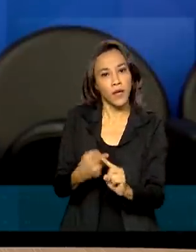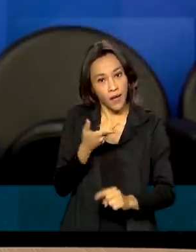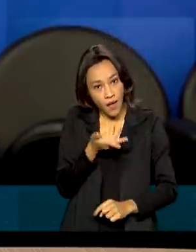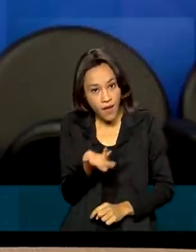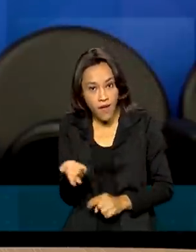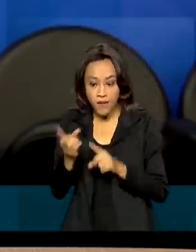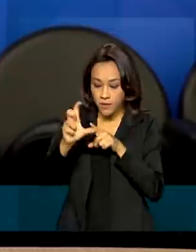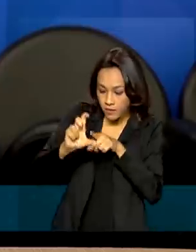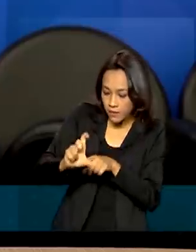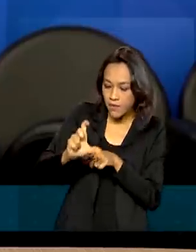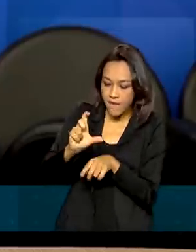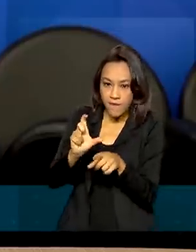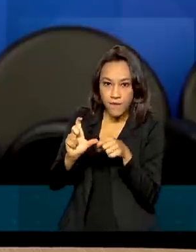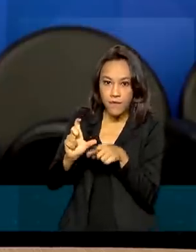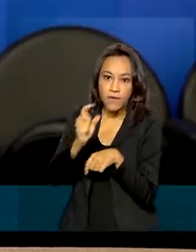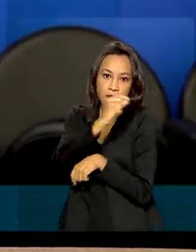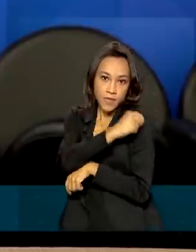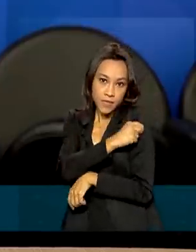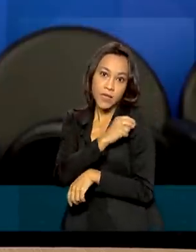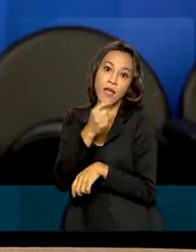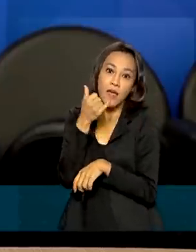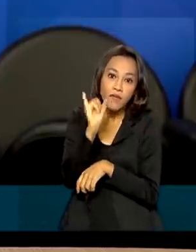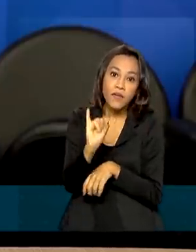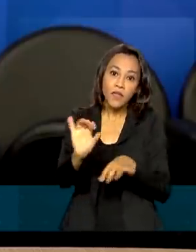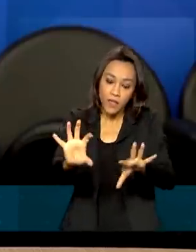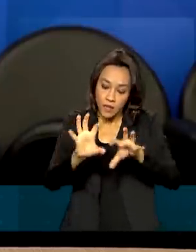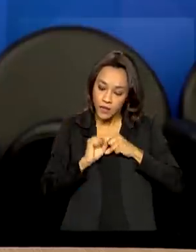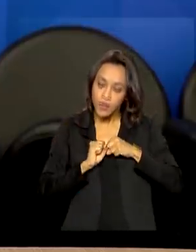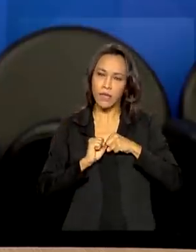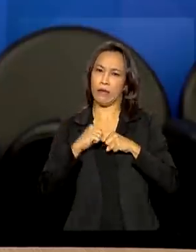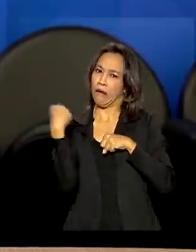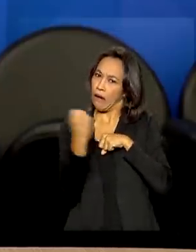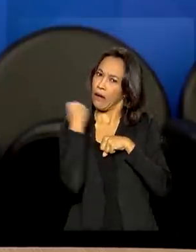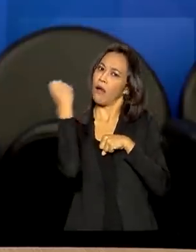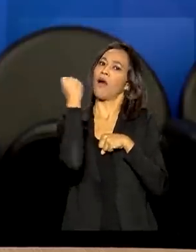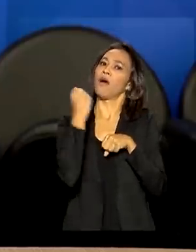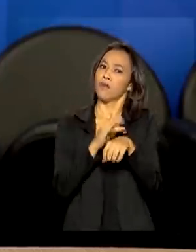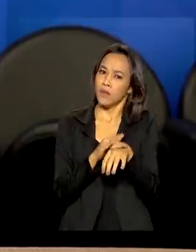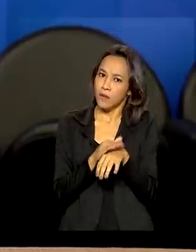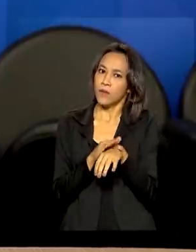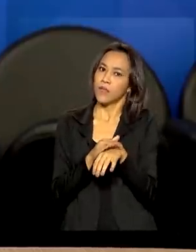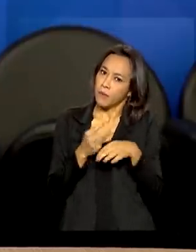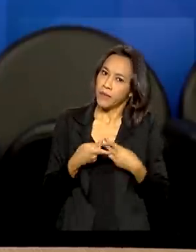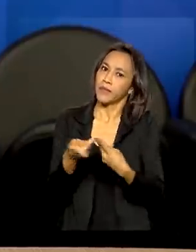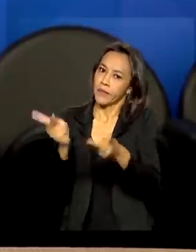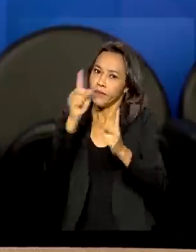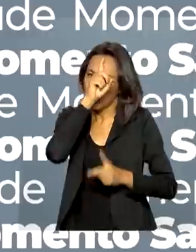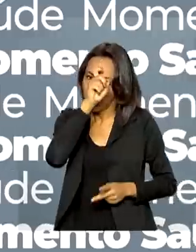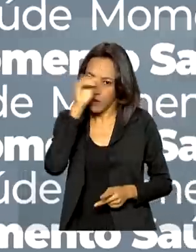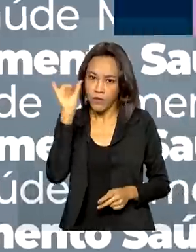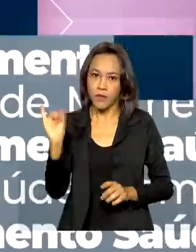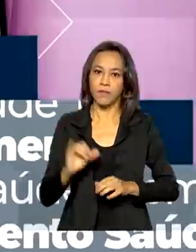imunizantes, eles impedem que você tenha uma doença grave, que vai te levar para um hospital.